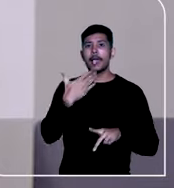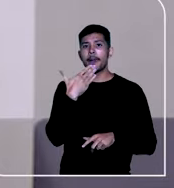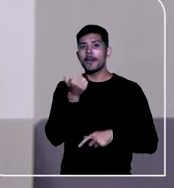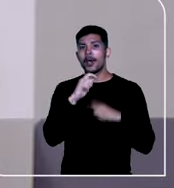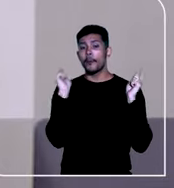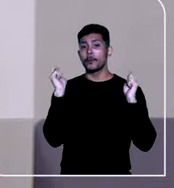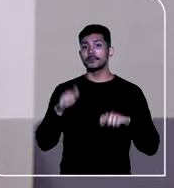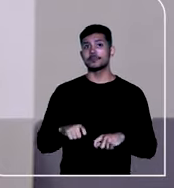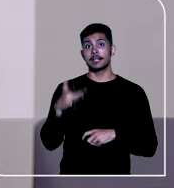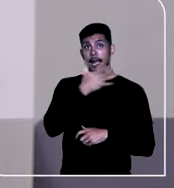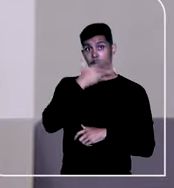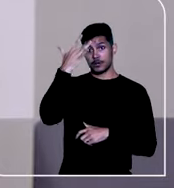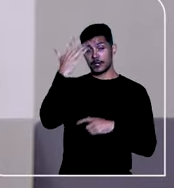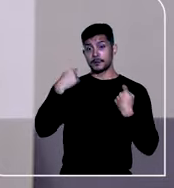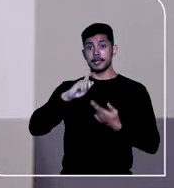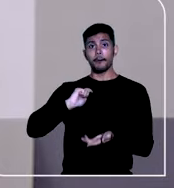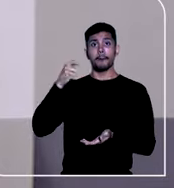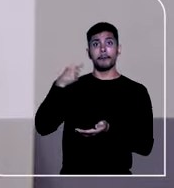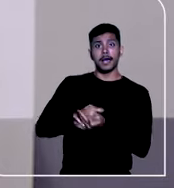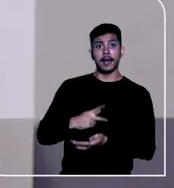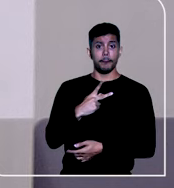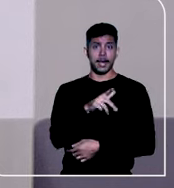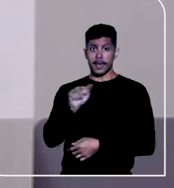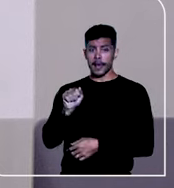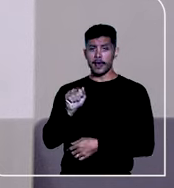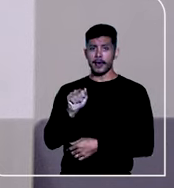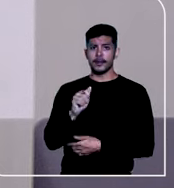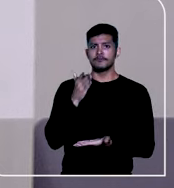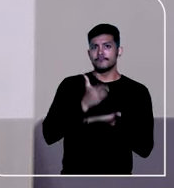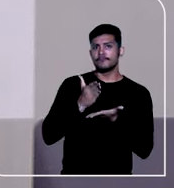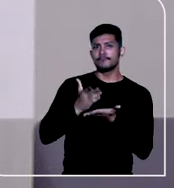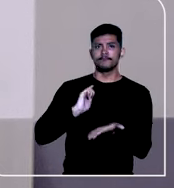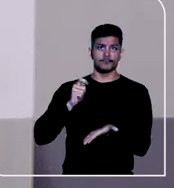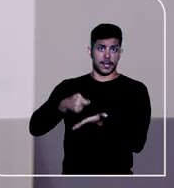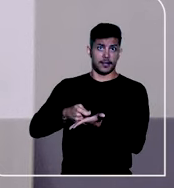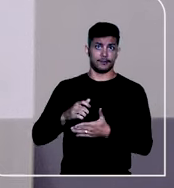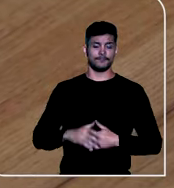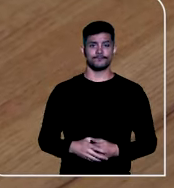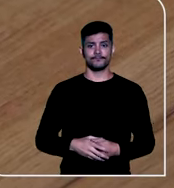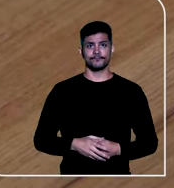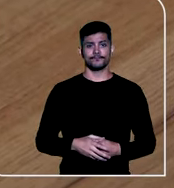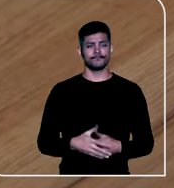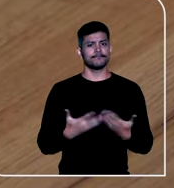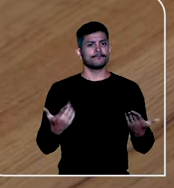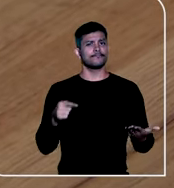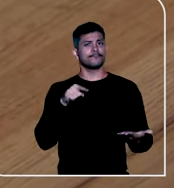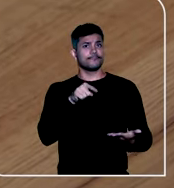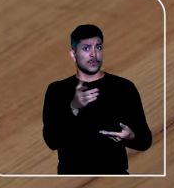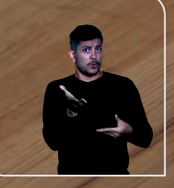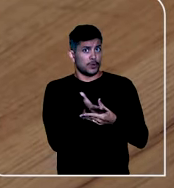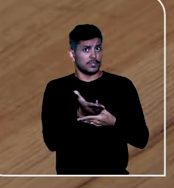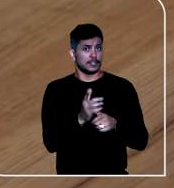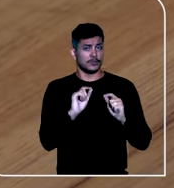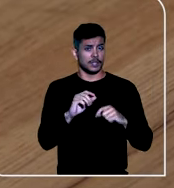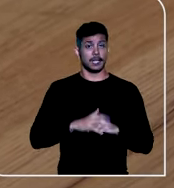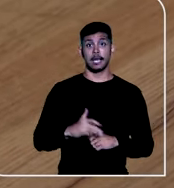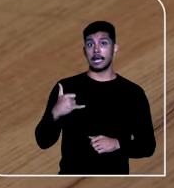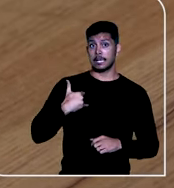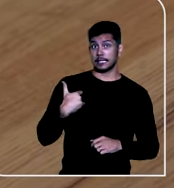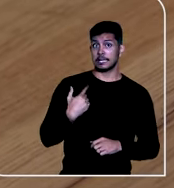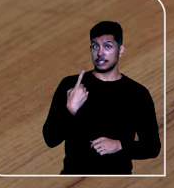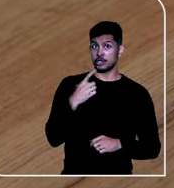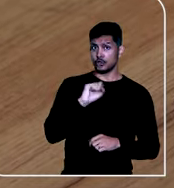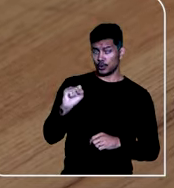para obrigar o devedor de pensão alimentícia a pagar as parcelas devidas. No caso julgado, ao completar 18